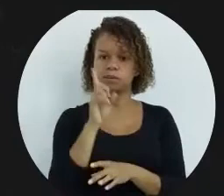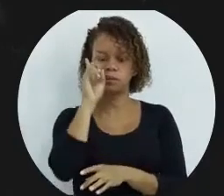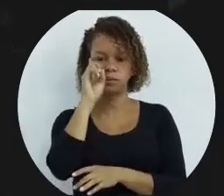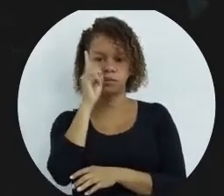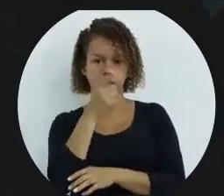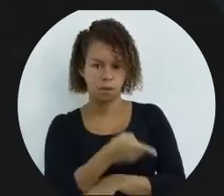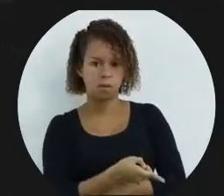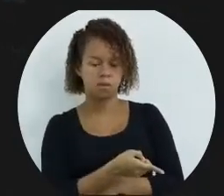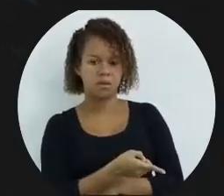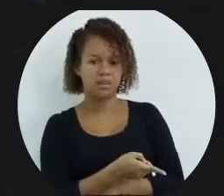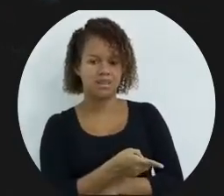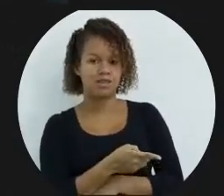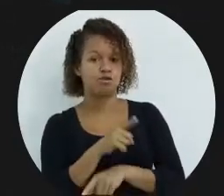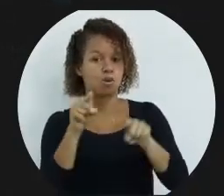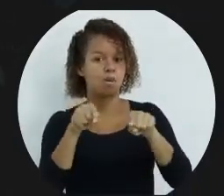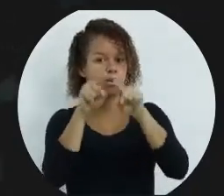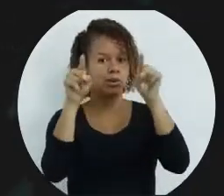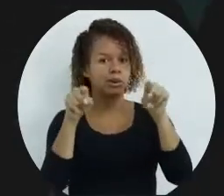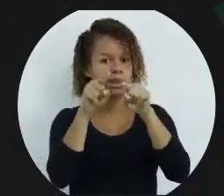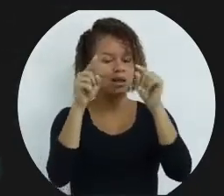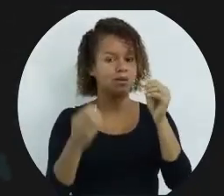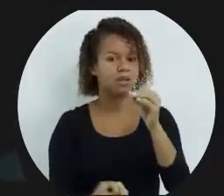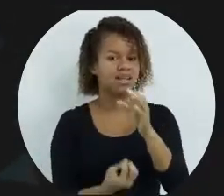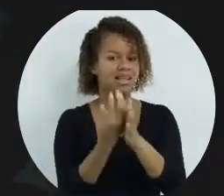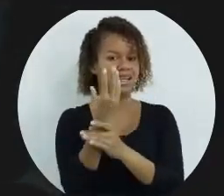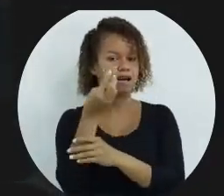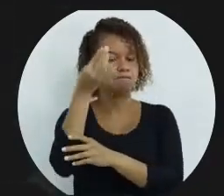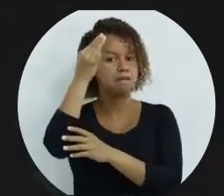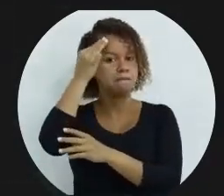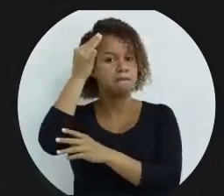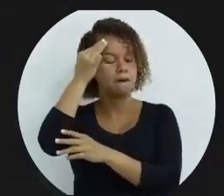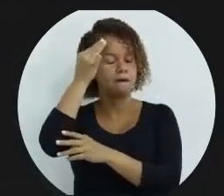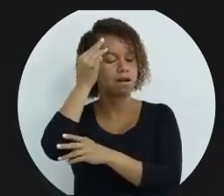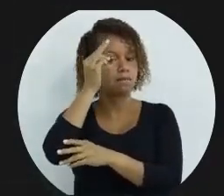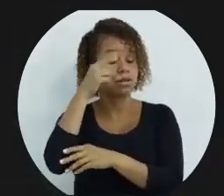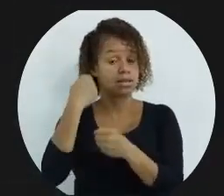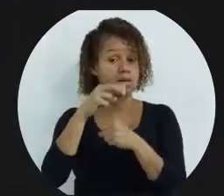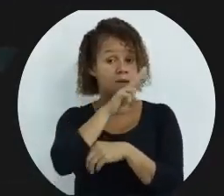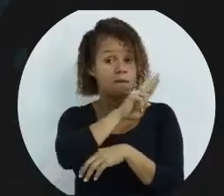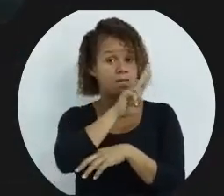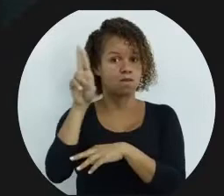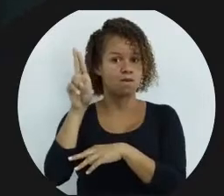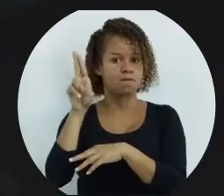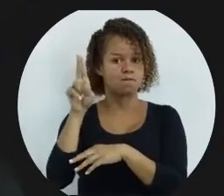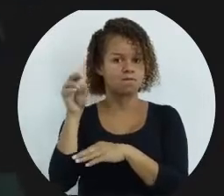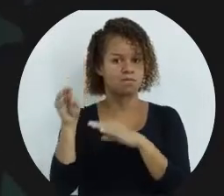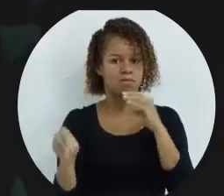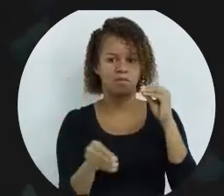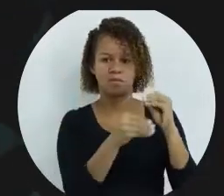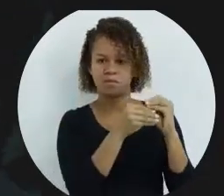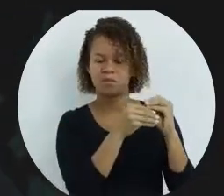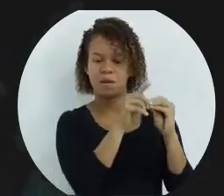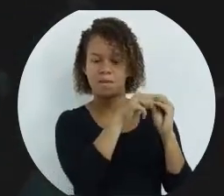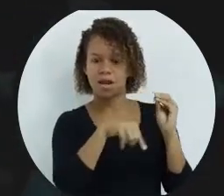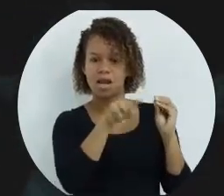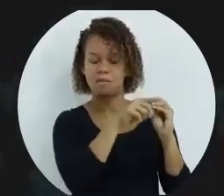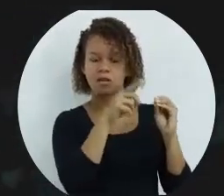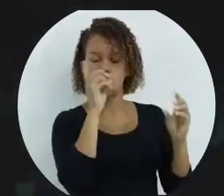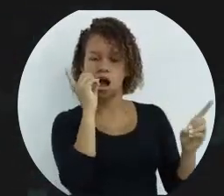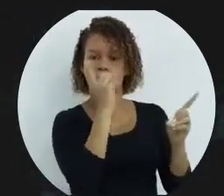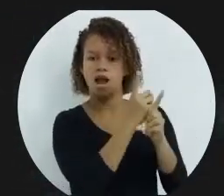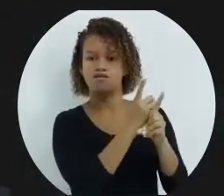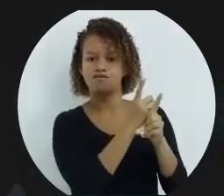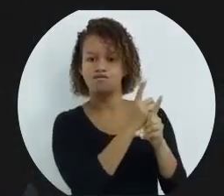ordem para o computador criar uma variável na memória. E você vai ter que botar um nome nesse lugar, que é para poder ele achar.